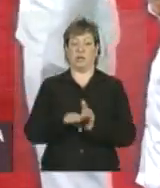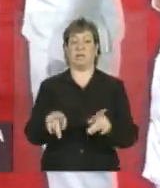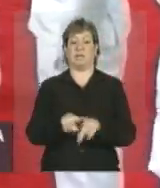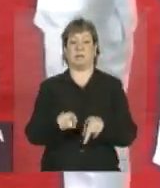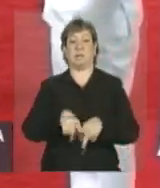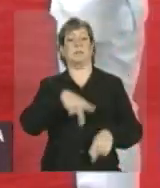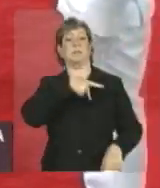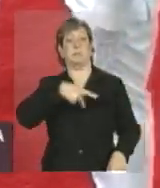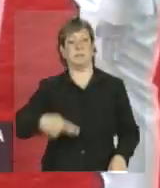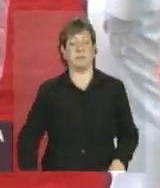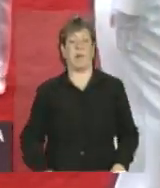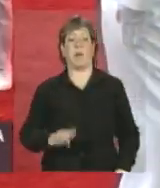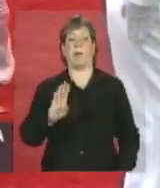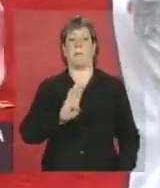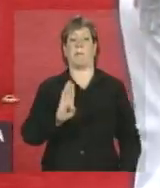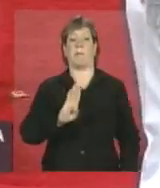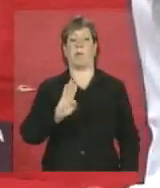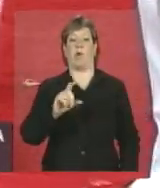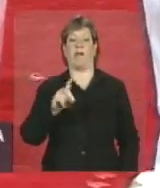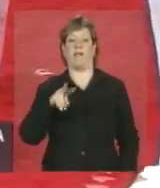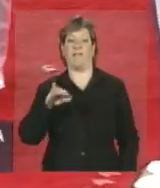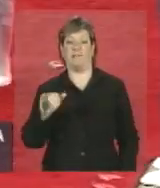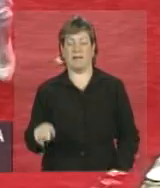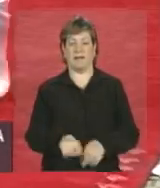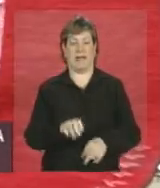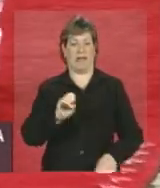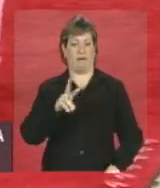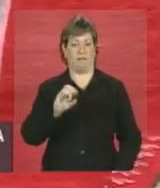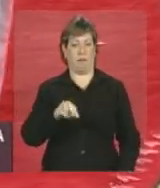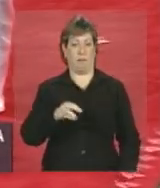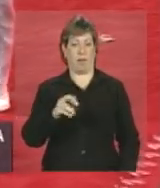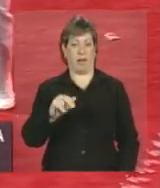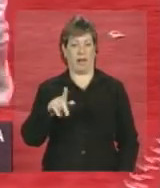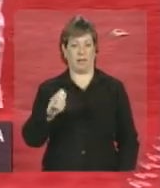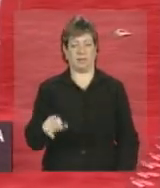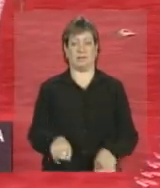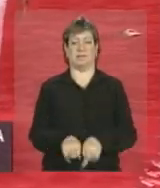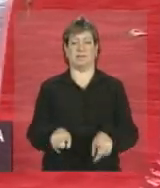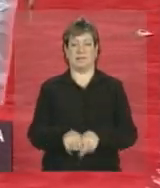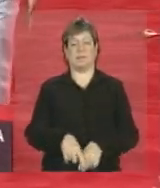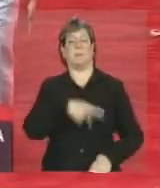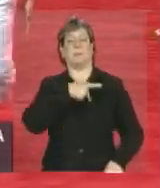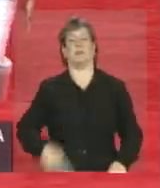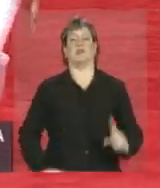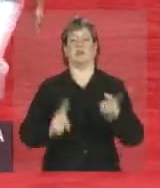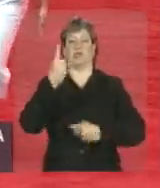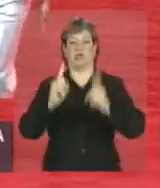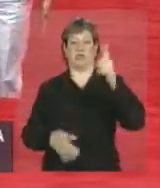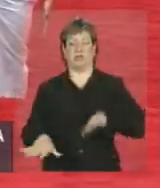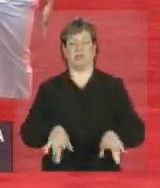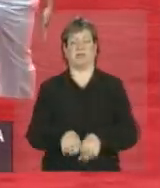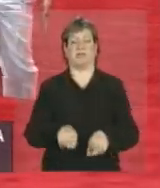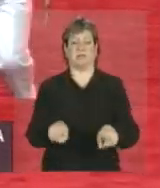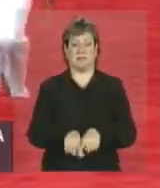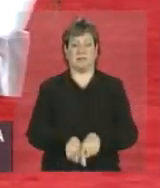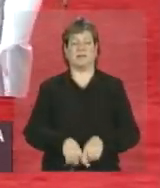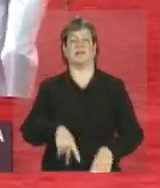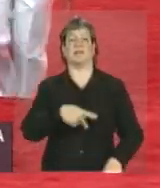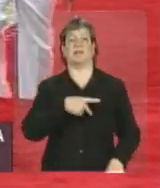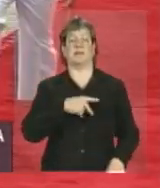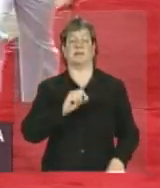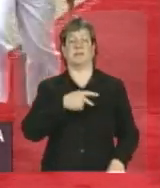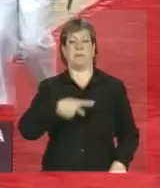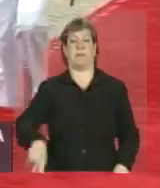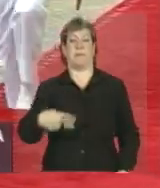presidentes da Bolívia, Evo Morales, Celaciano Pinieira, do Chile, Fernando Lugo, do